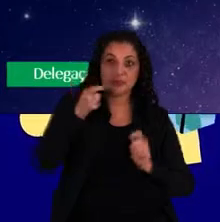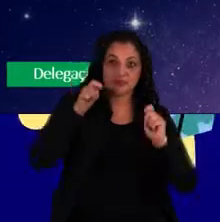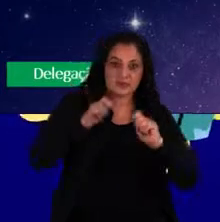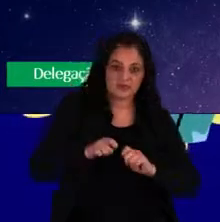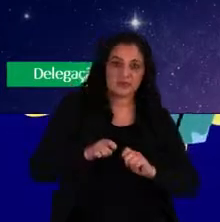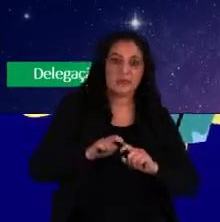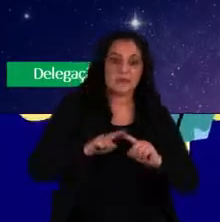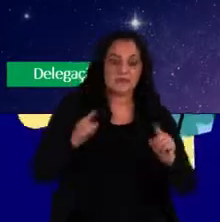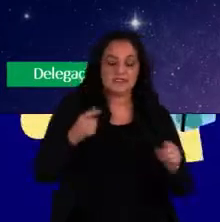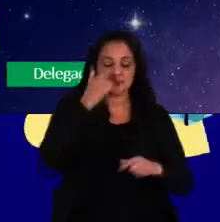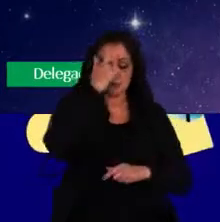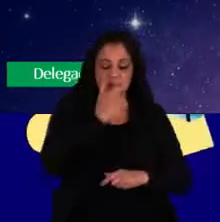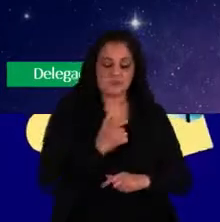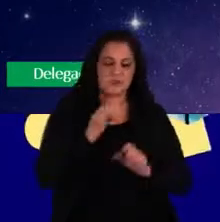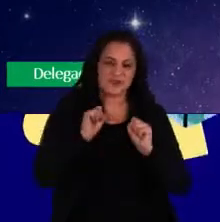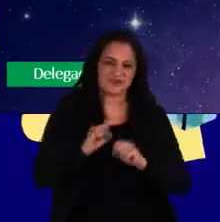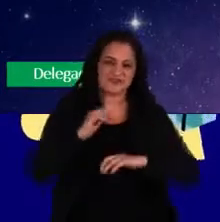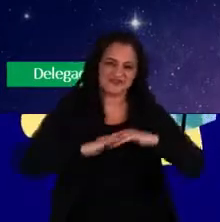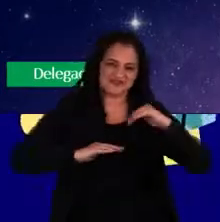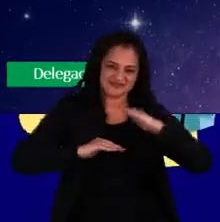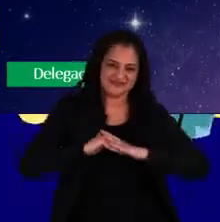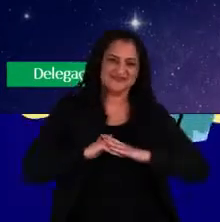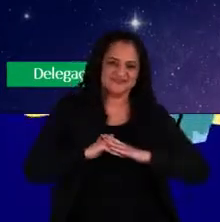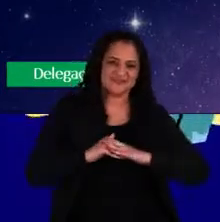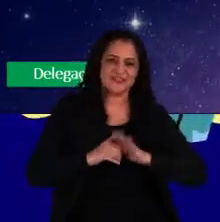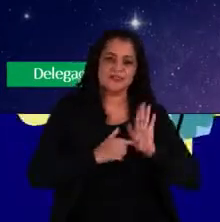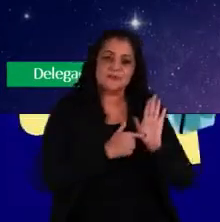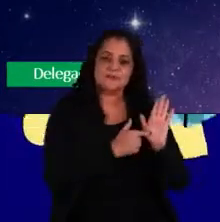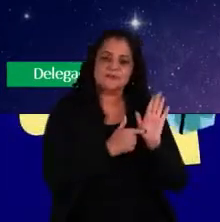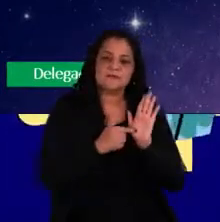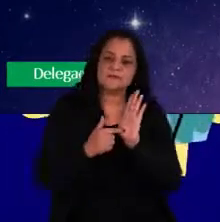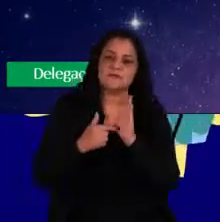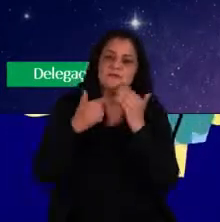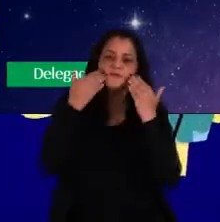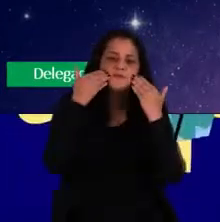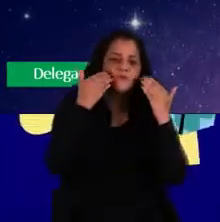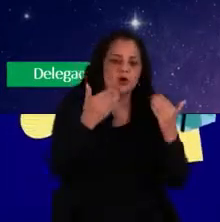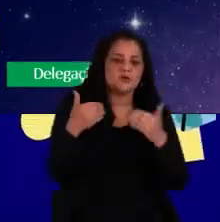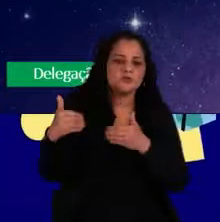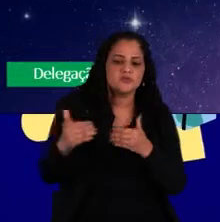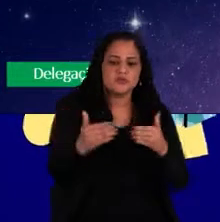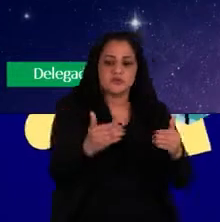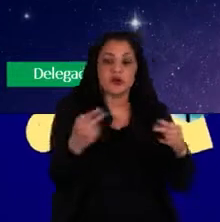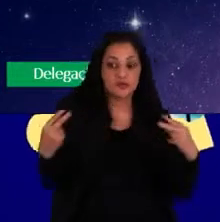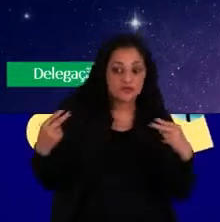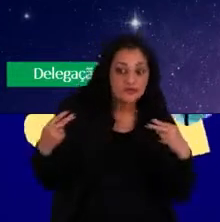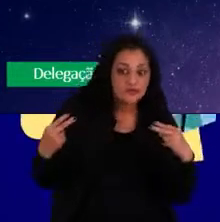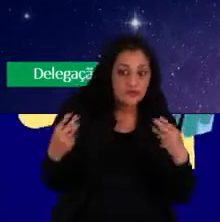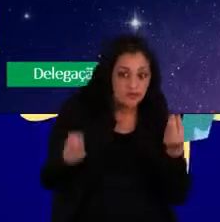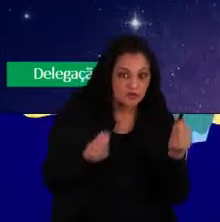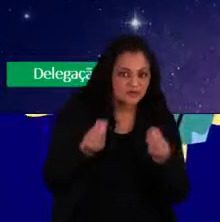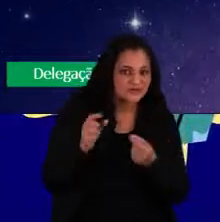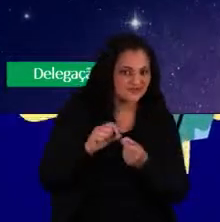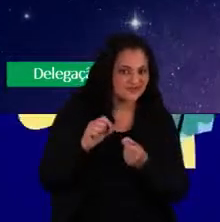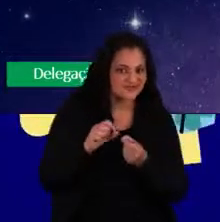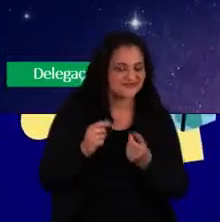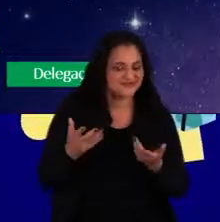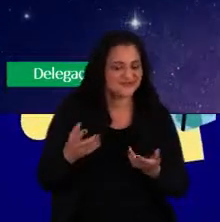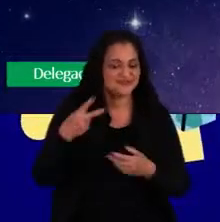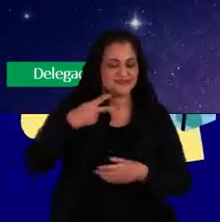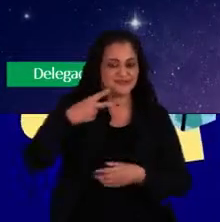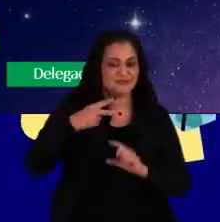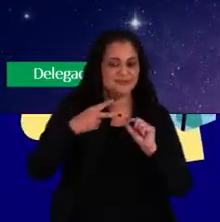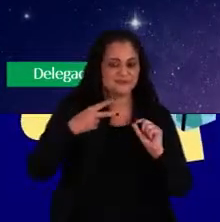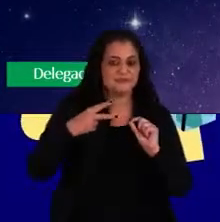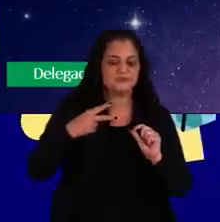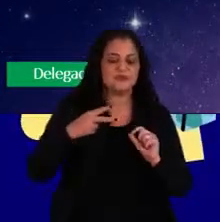Mas, que eu possa ser um executor que faz e já vai mostrando o caminho para alguém de como aquilo pode ser feito. Um